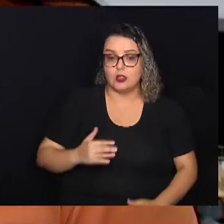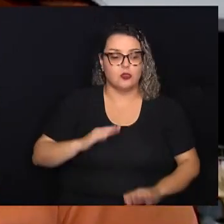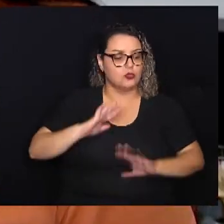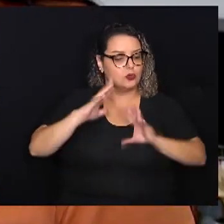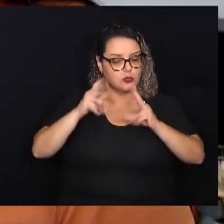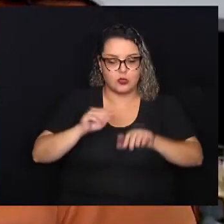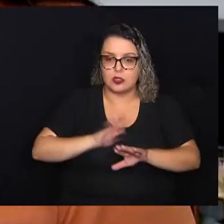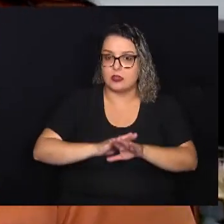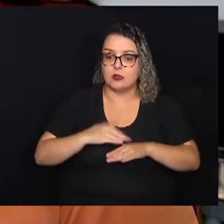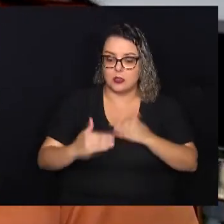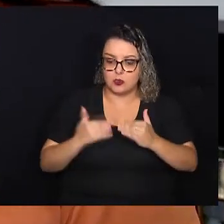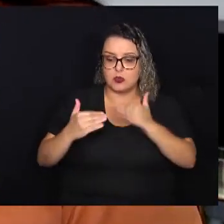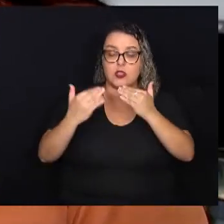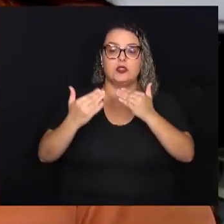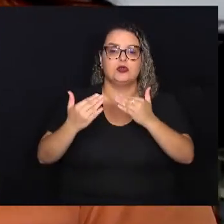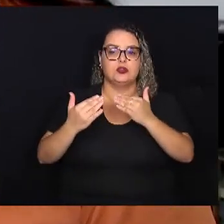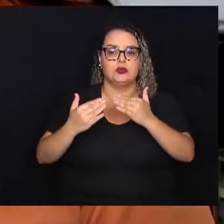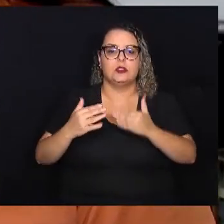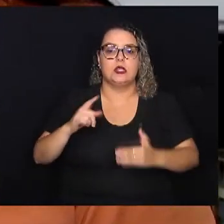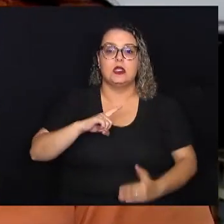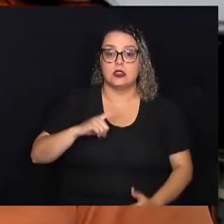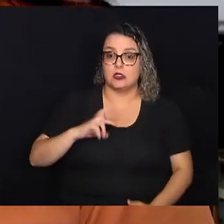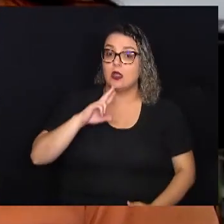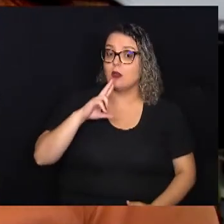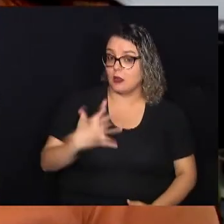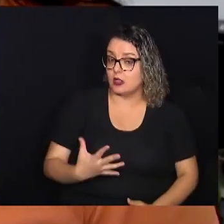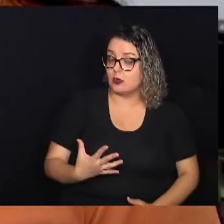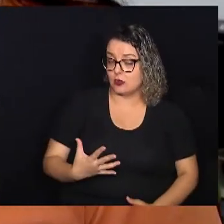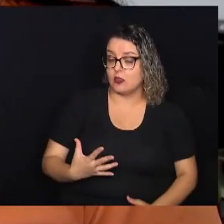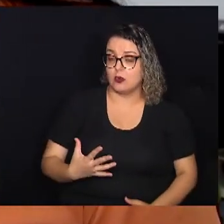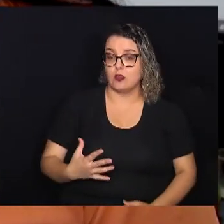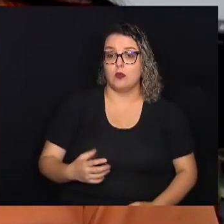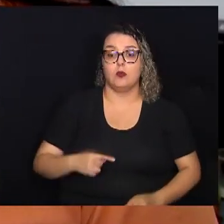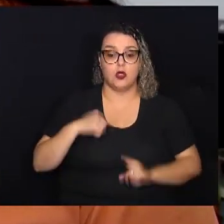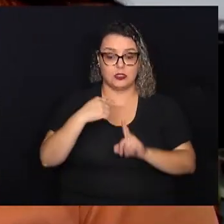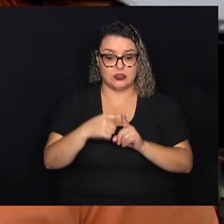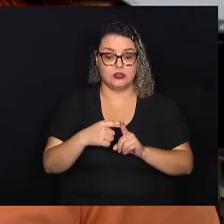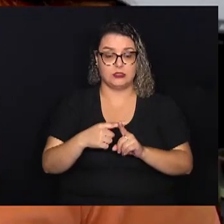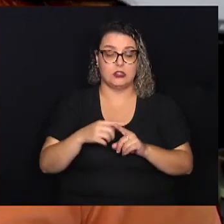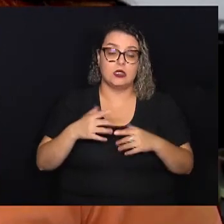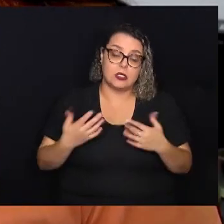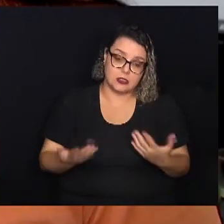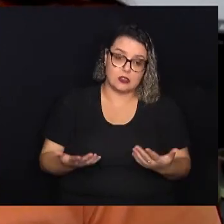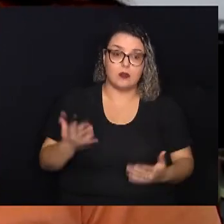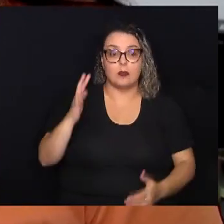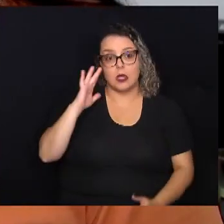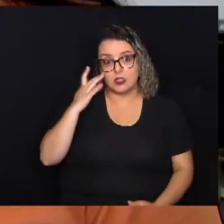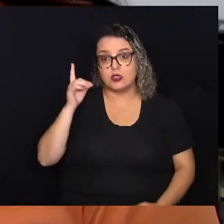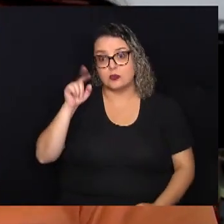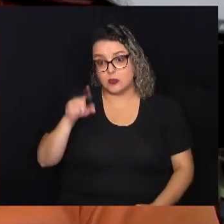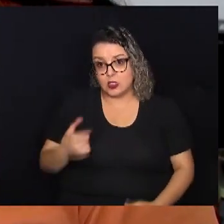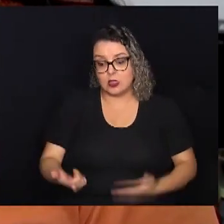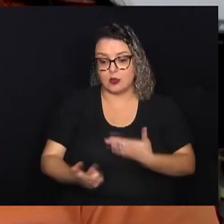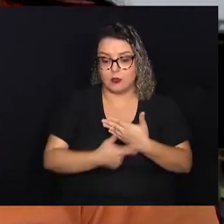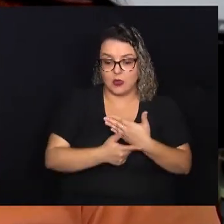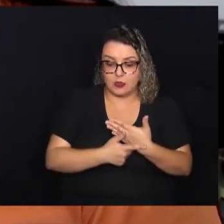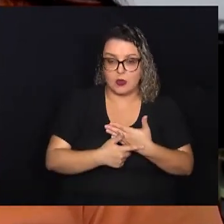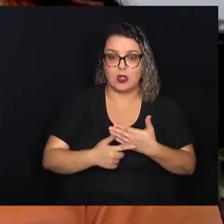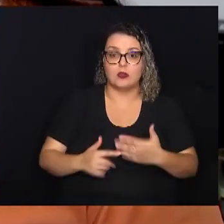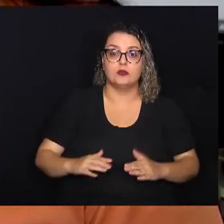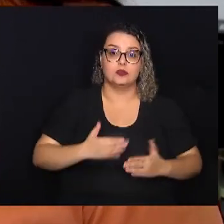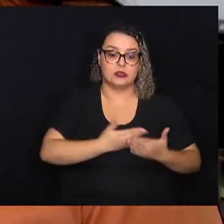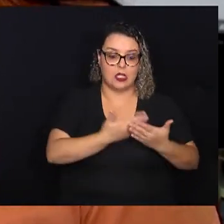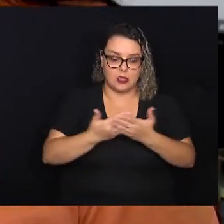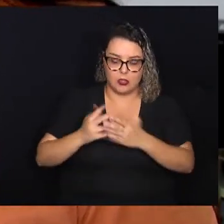todos os projetos que a gente desenvolve, a gente tem um retorno muito positivo, então, a gente considera que o papel da escola, que é